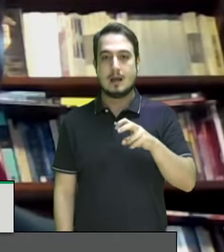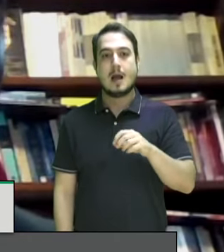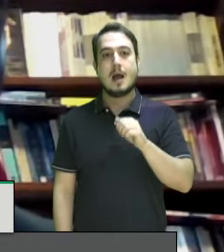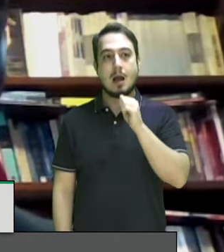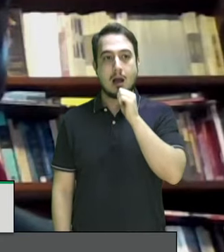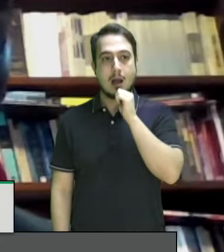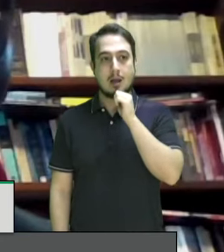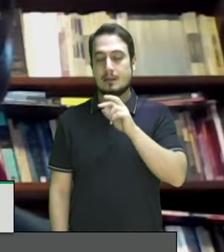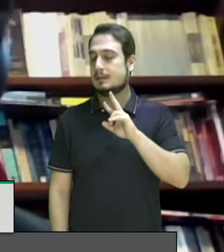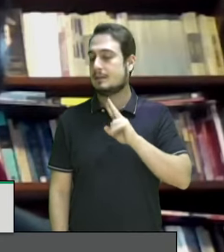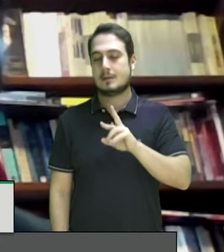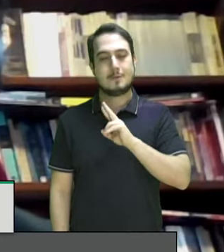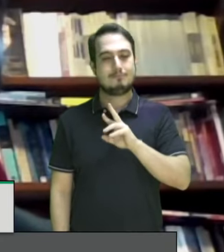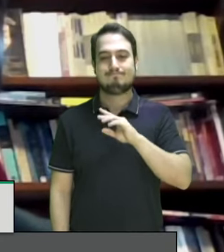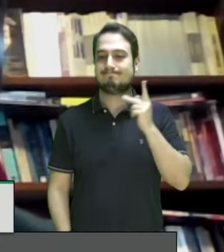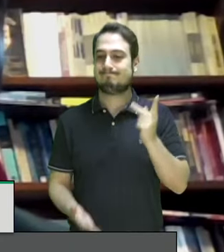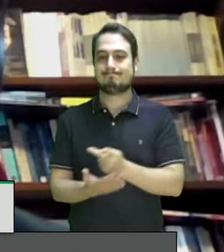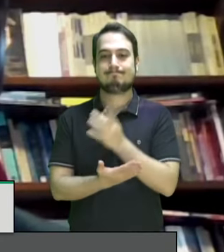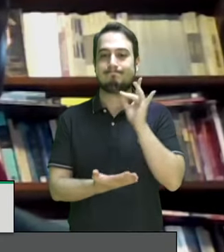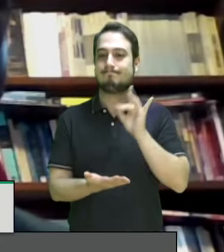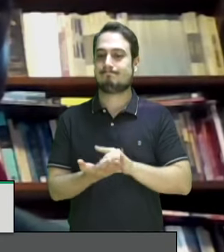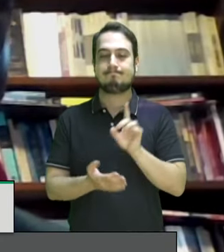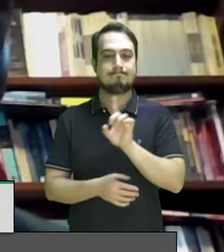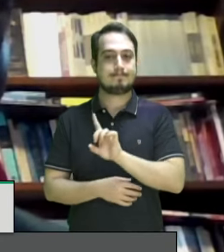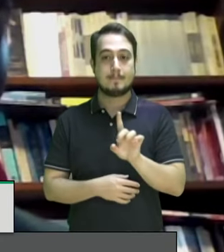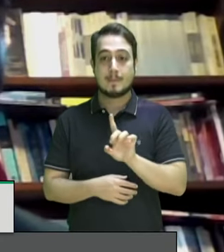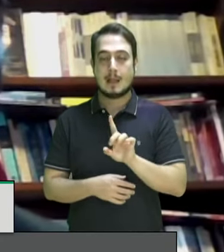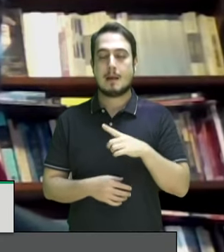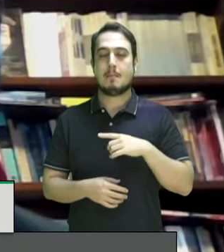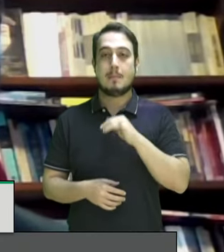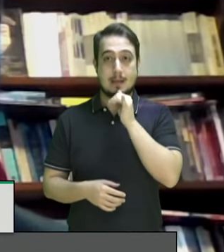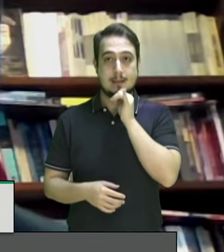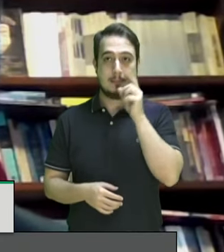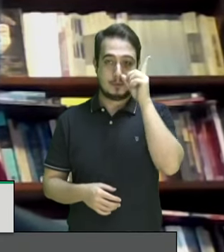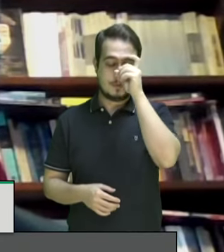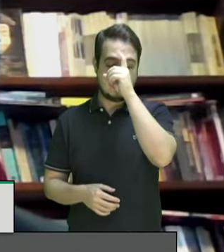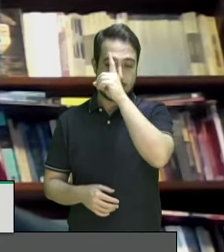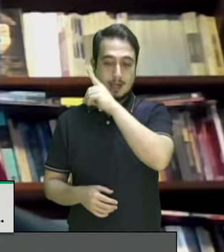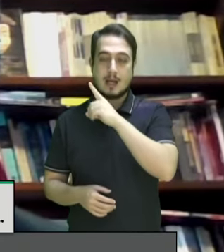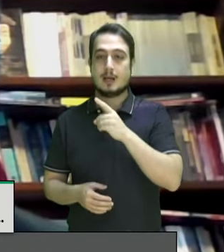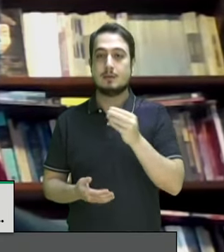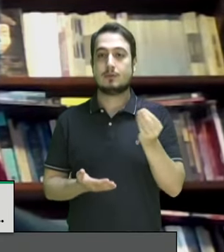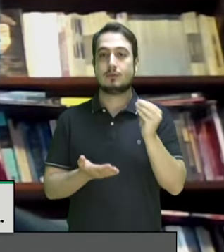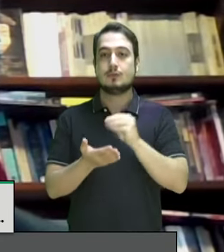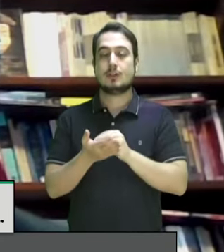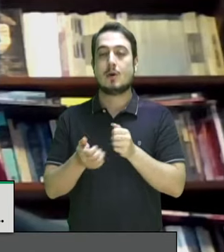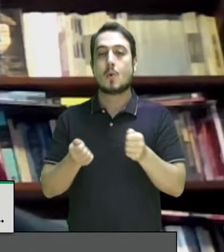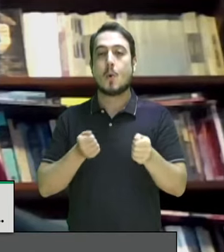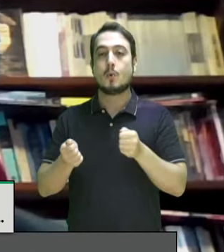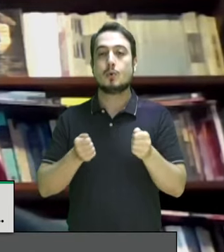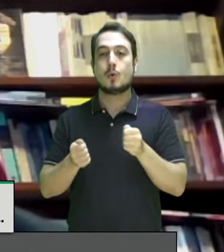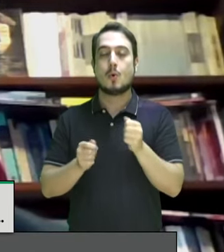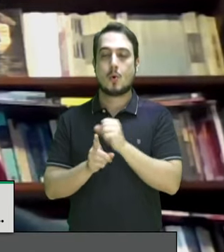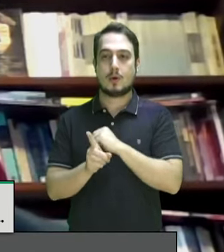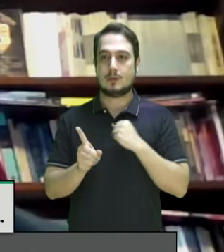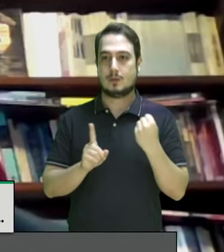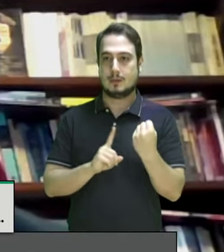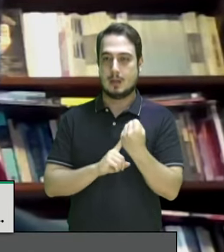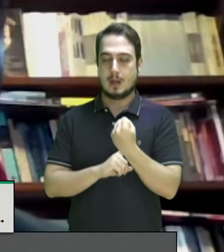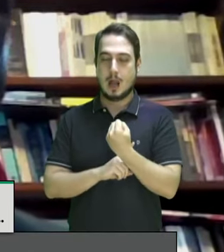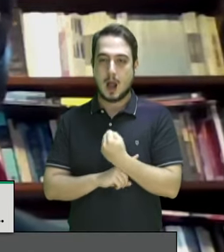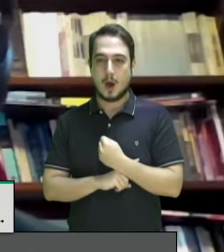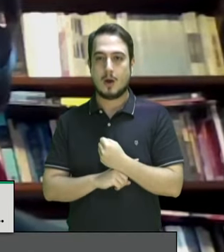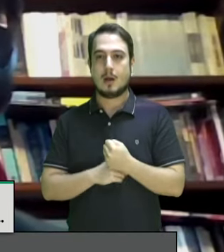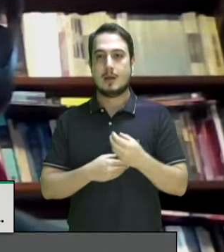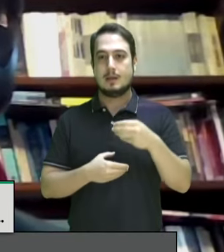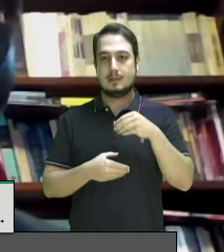não são cumpridos nós temos uma dificuldade por exemplo do estabelecimento do controle social nas